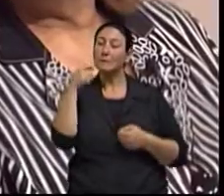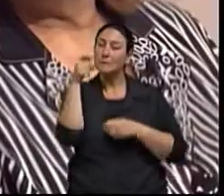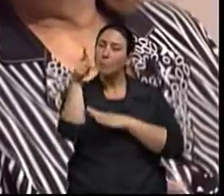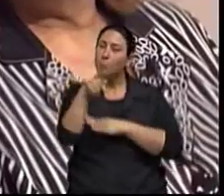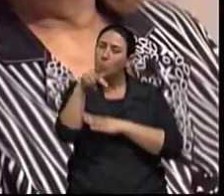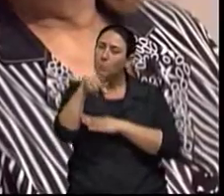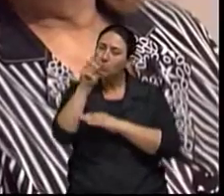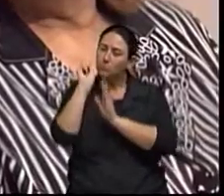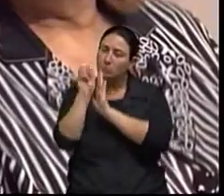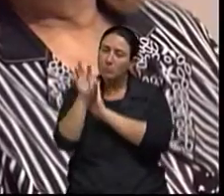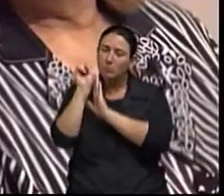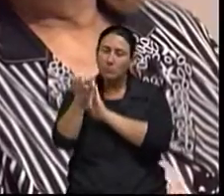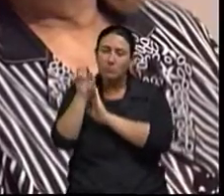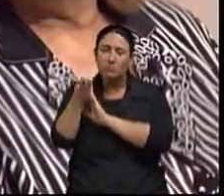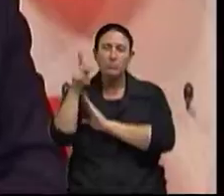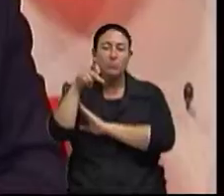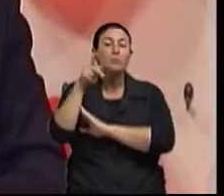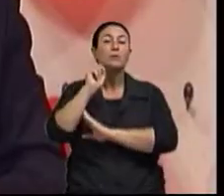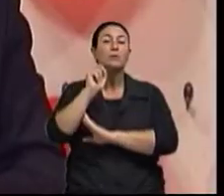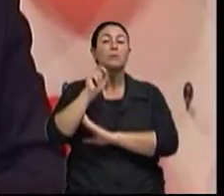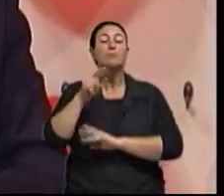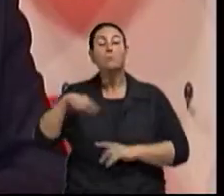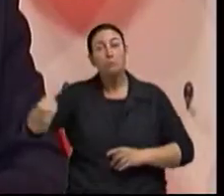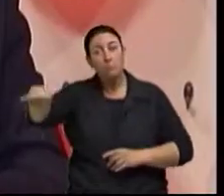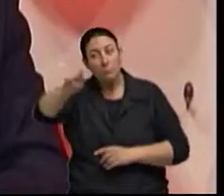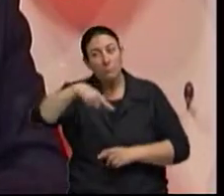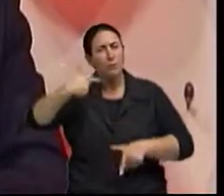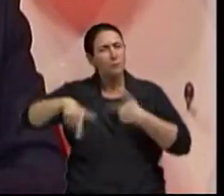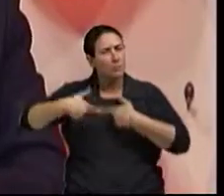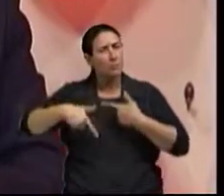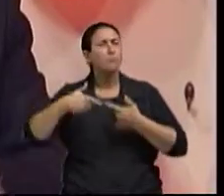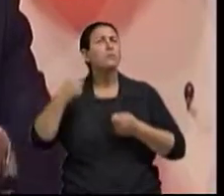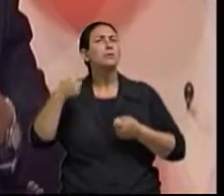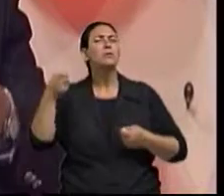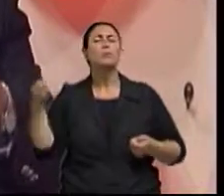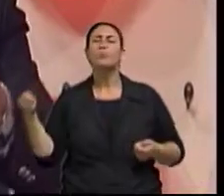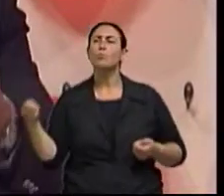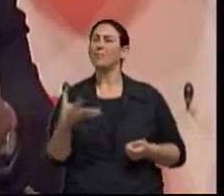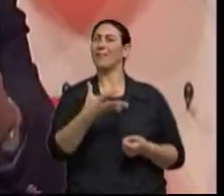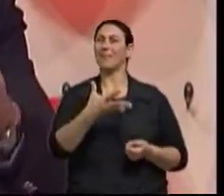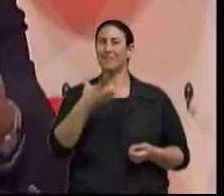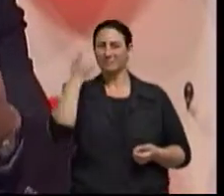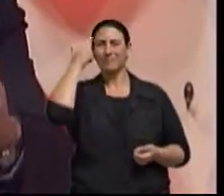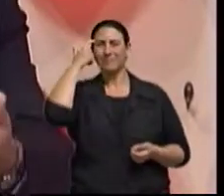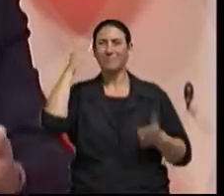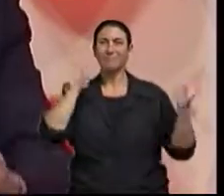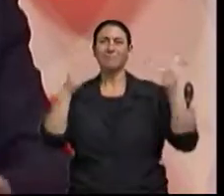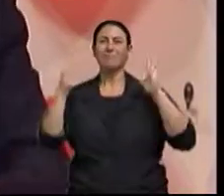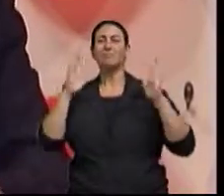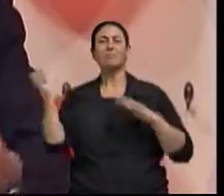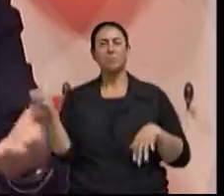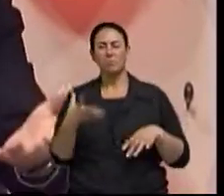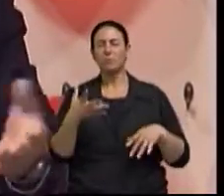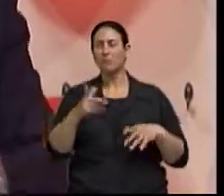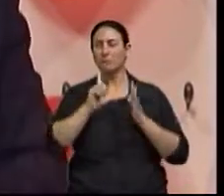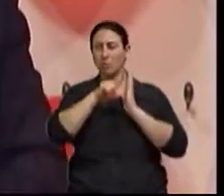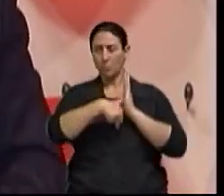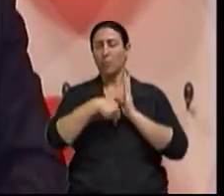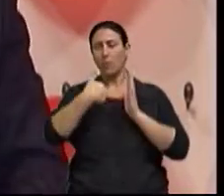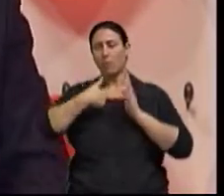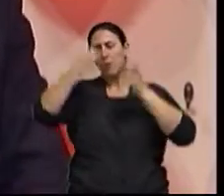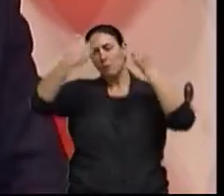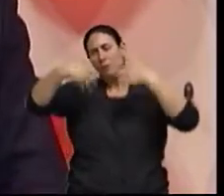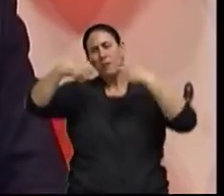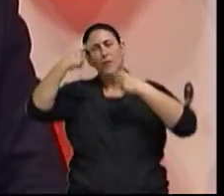fazer uma carteira de ativos produtiva, moderna e com as ideias que eu vou apresentar mais tarde,